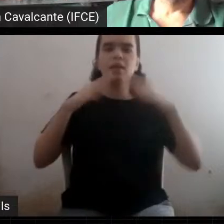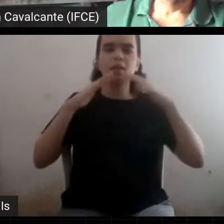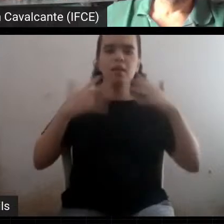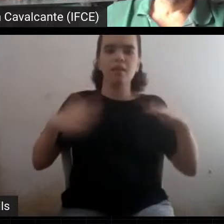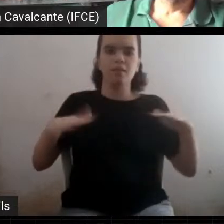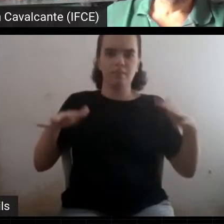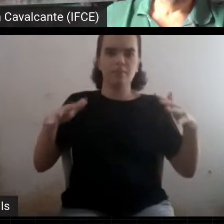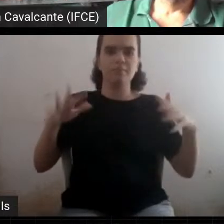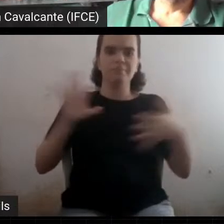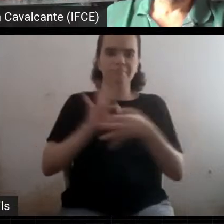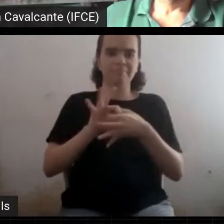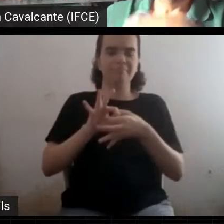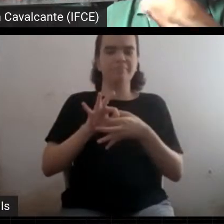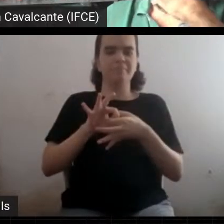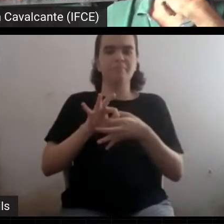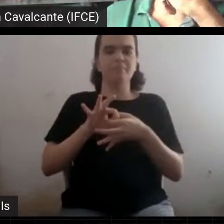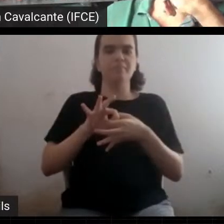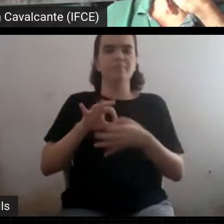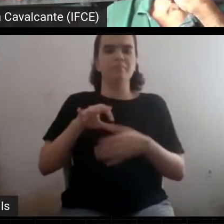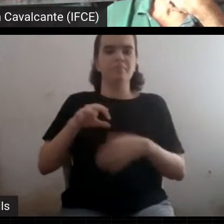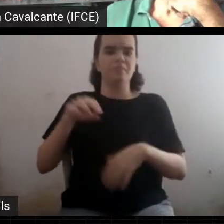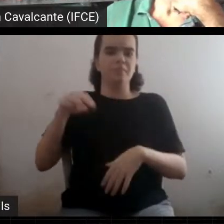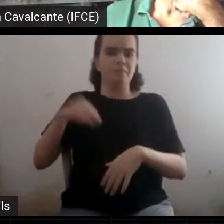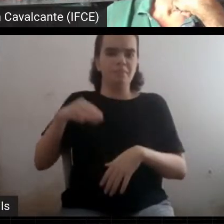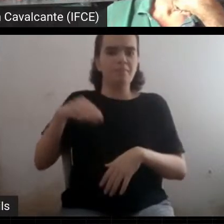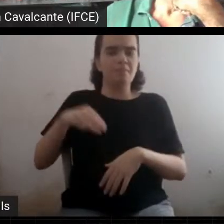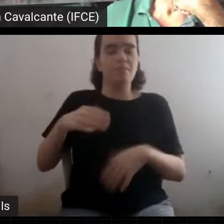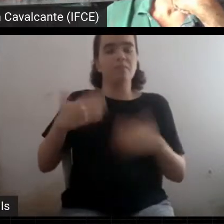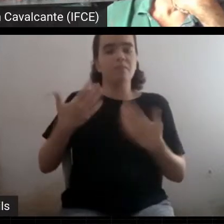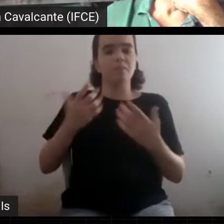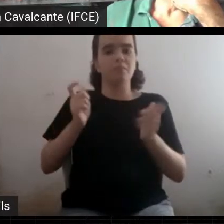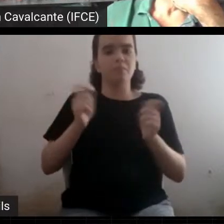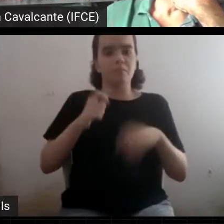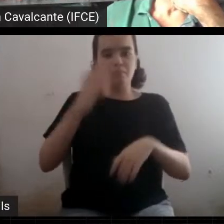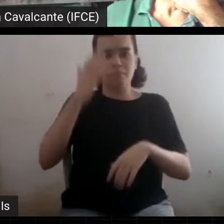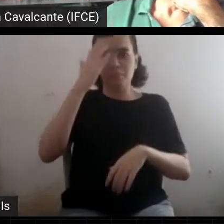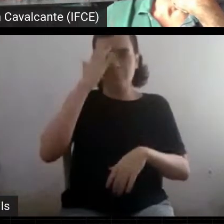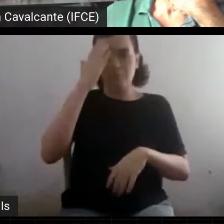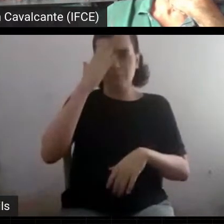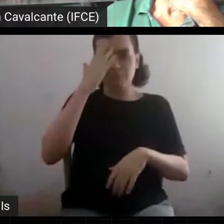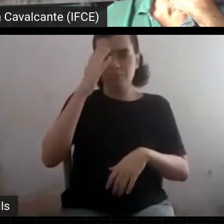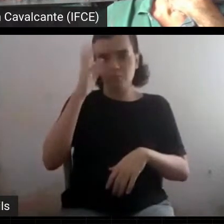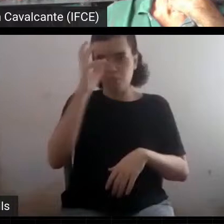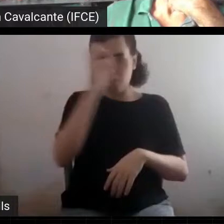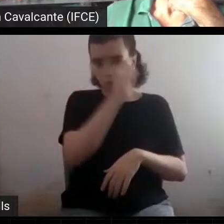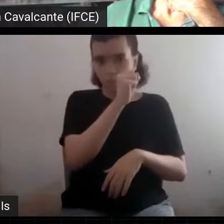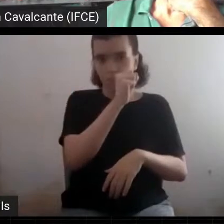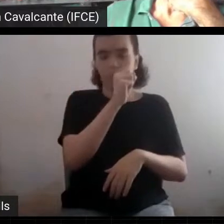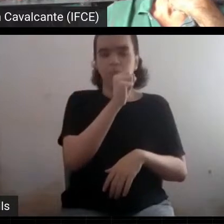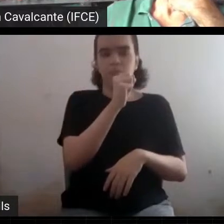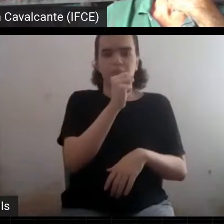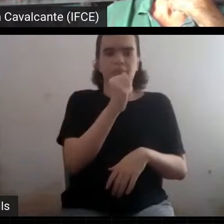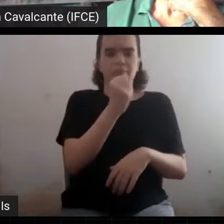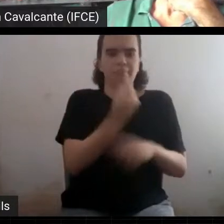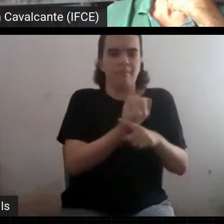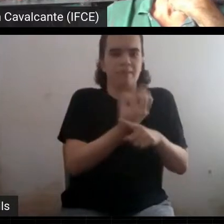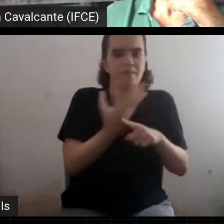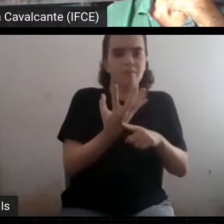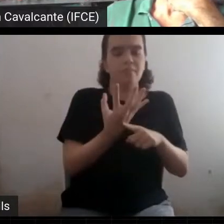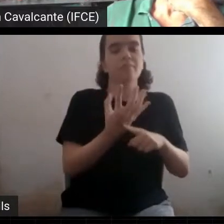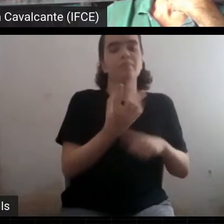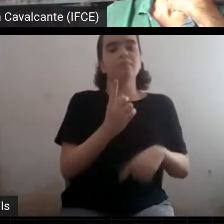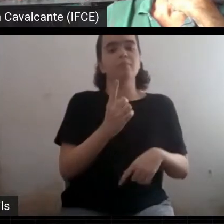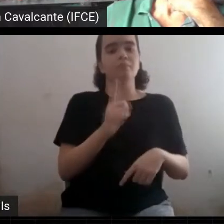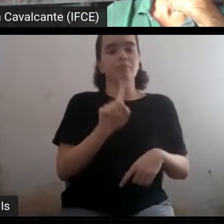mencionar lá no começo, que eu uso as estrelas para aprender a física e depois a física tem que se